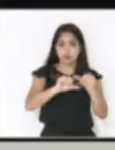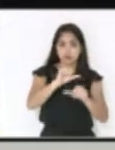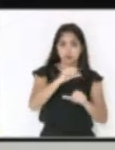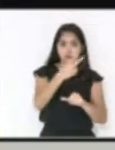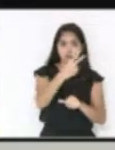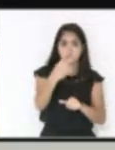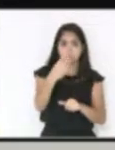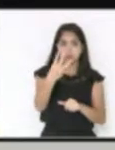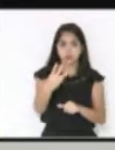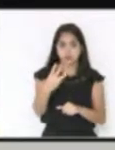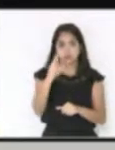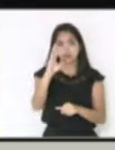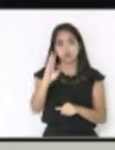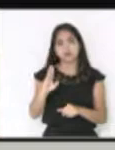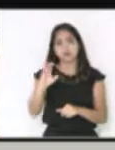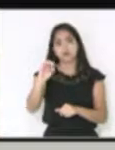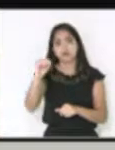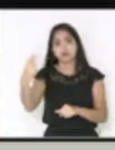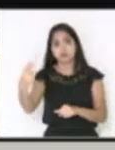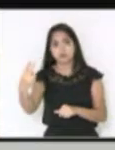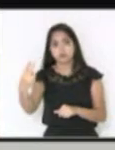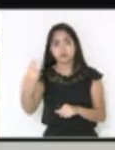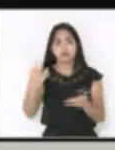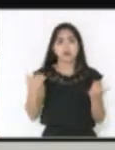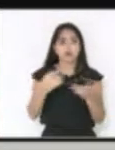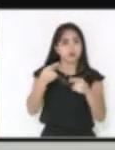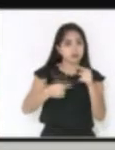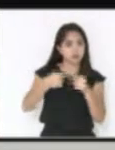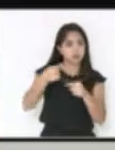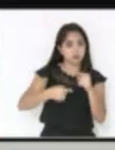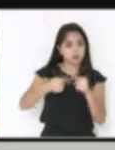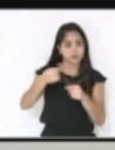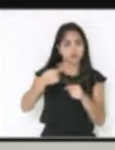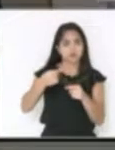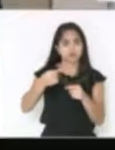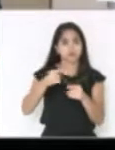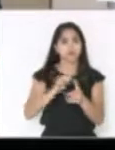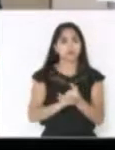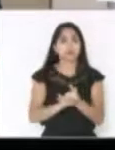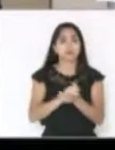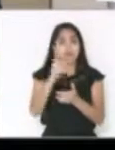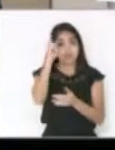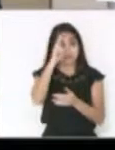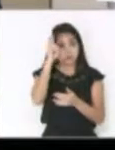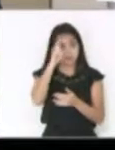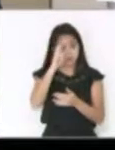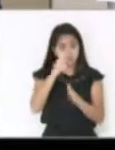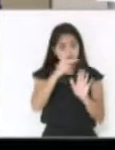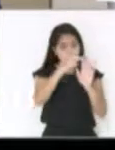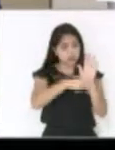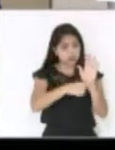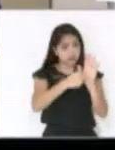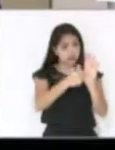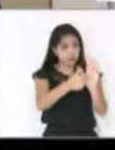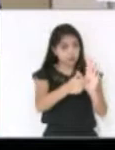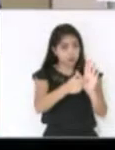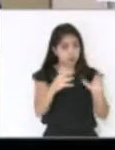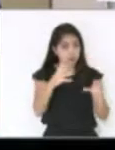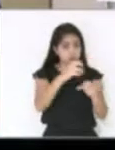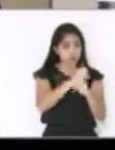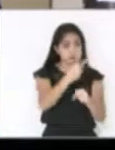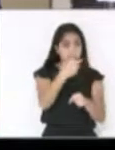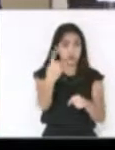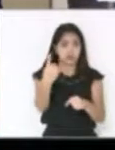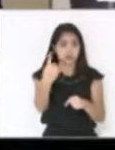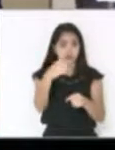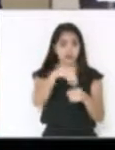223 de 2002 em discussão. Lembrando que este projeto tem que ter 21 votos